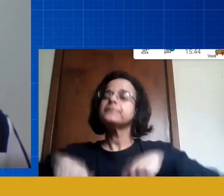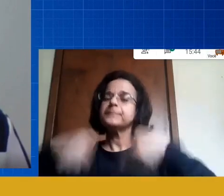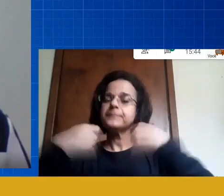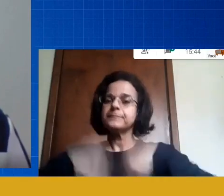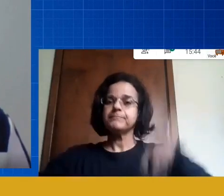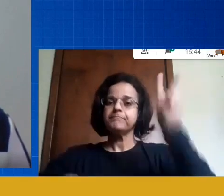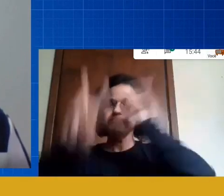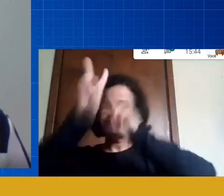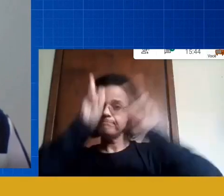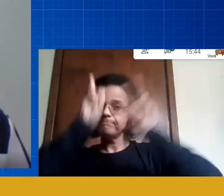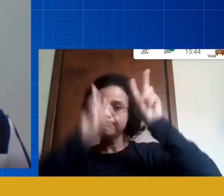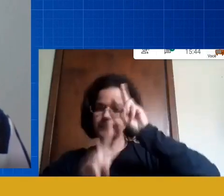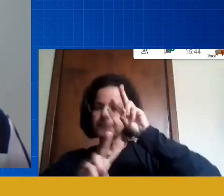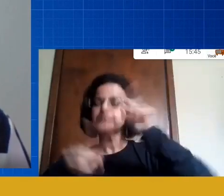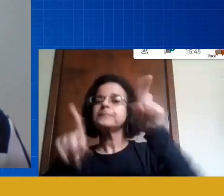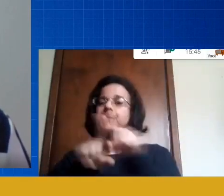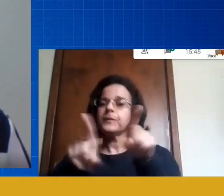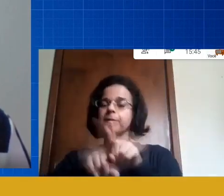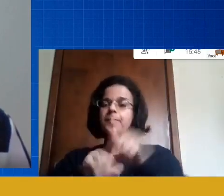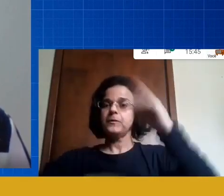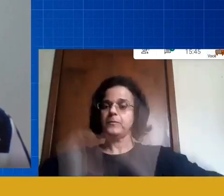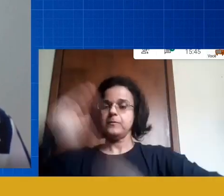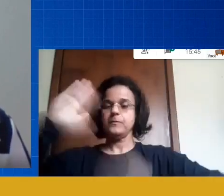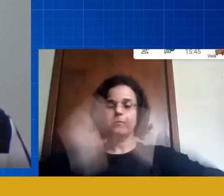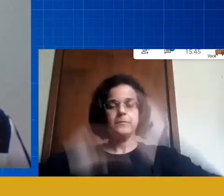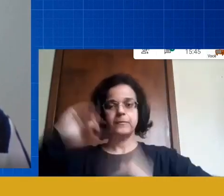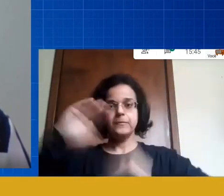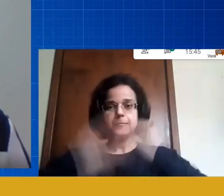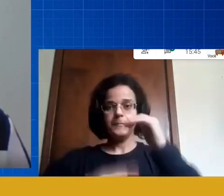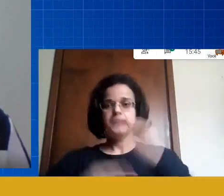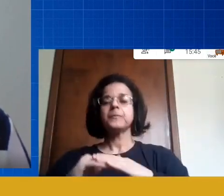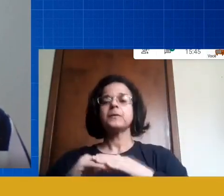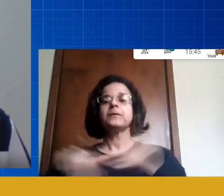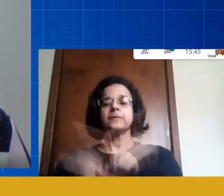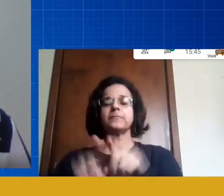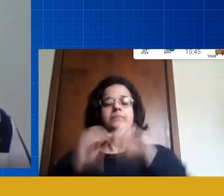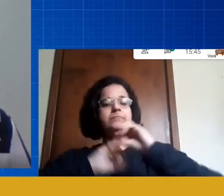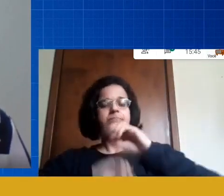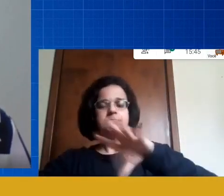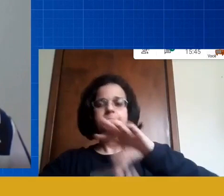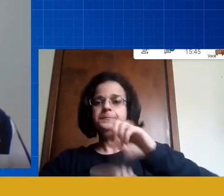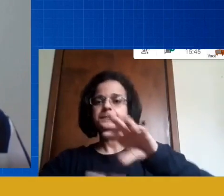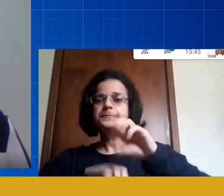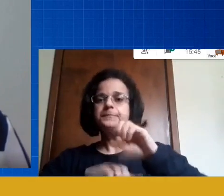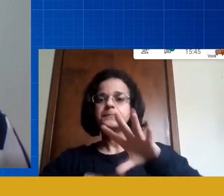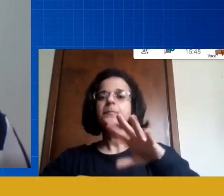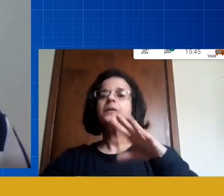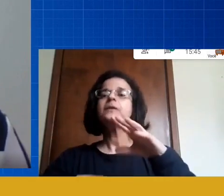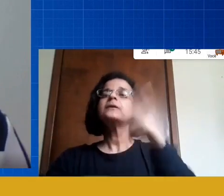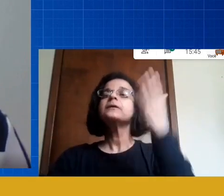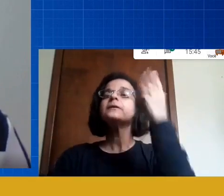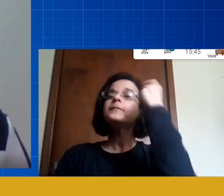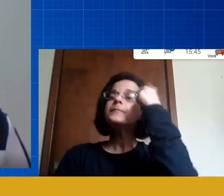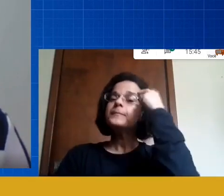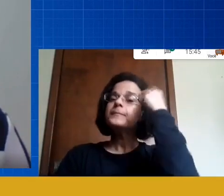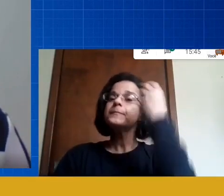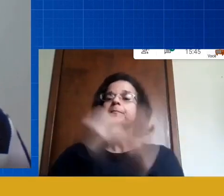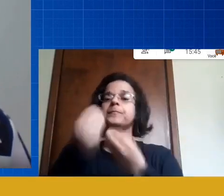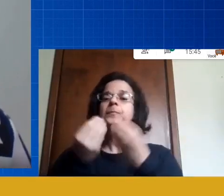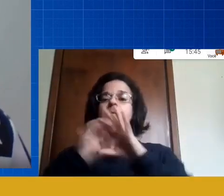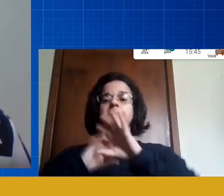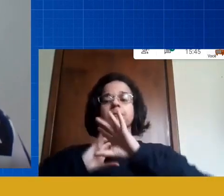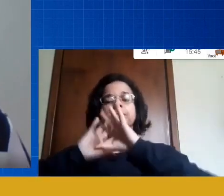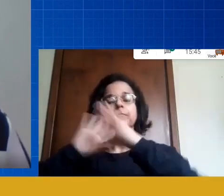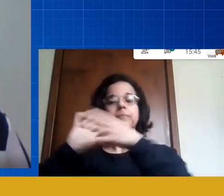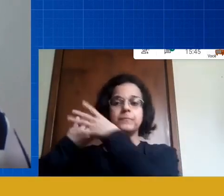profissionais enquanto profissionais e educadores e pensar nessa educação como um contexto de